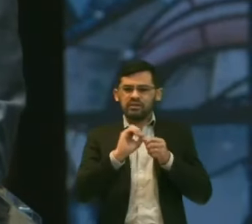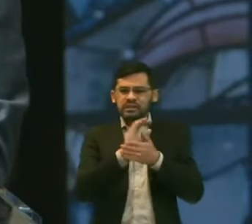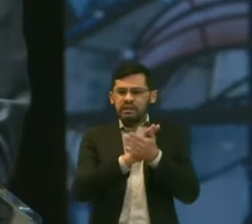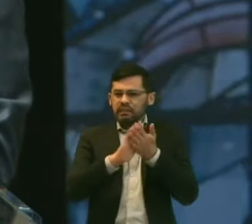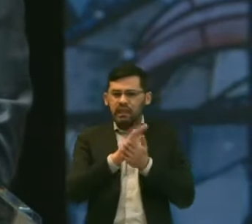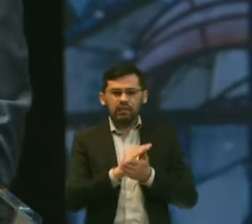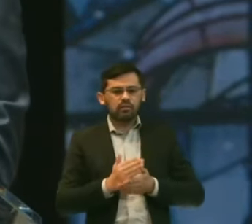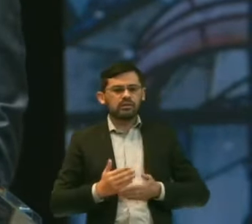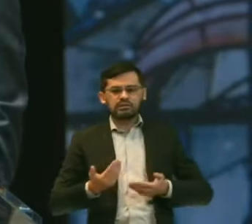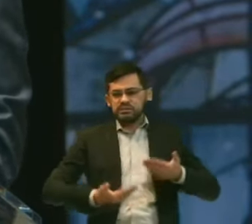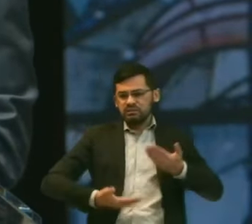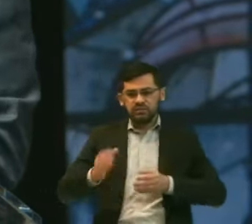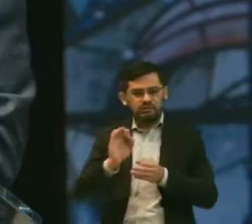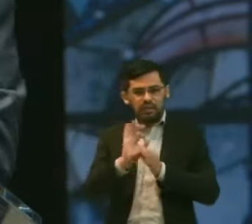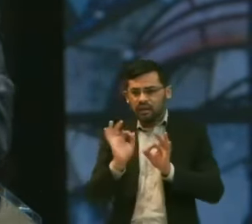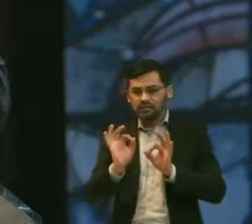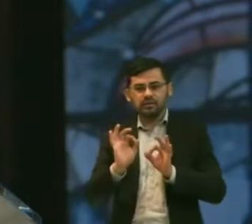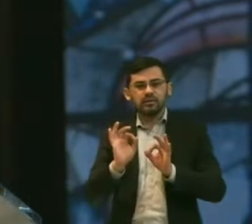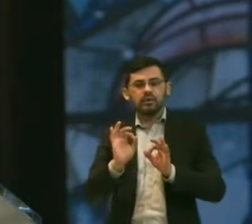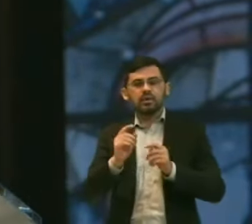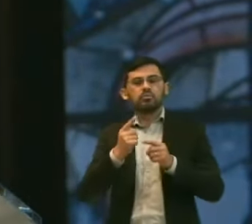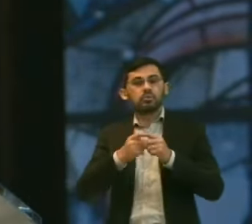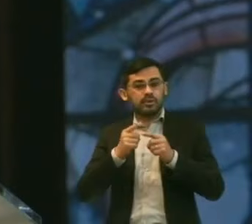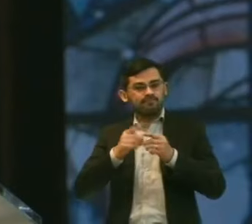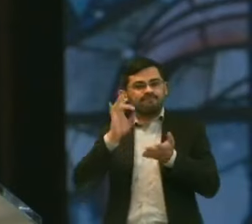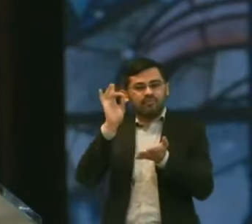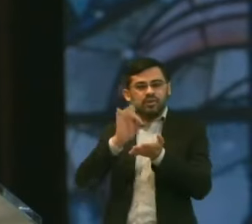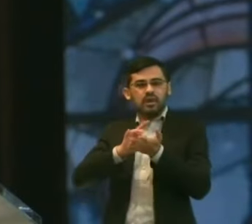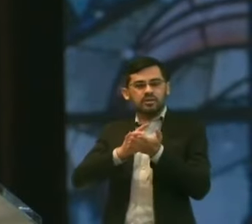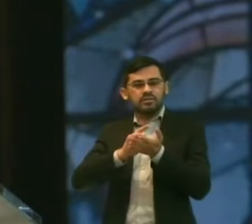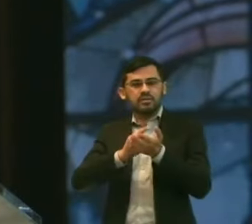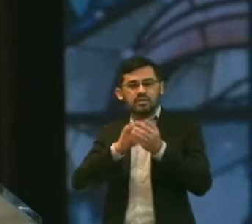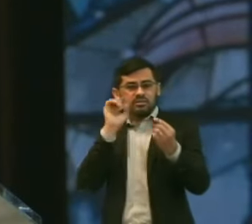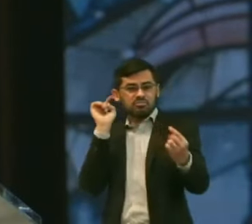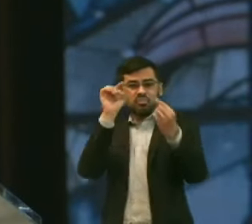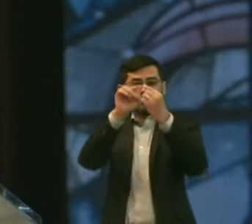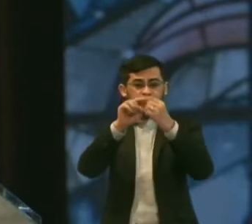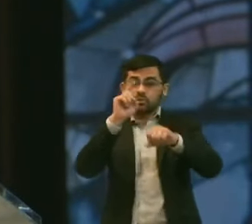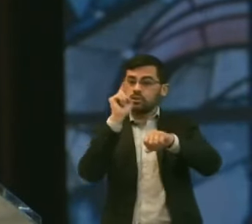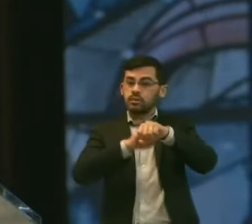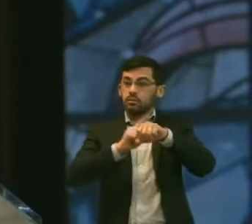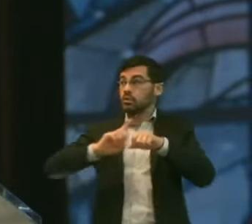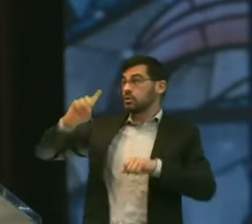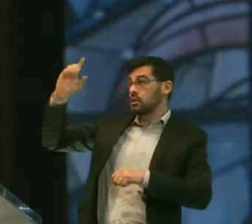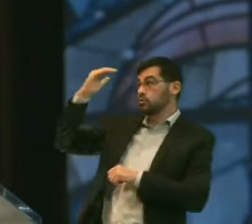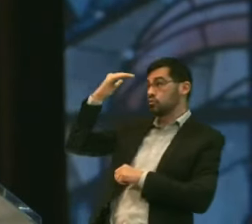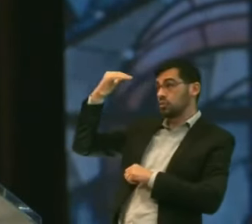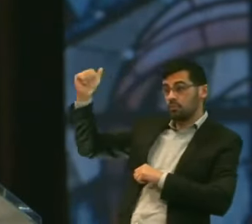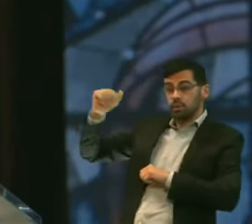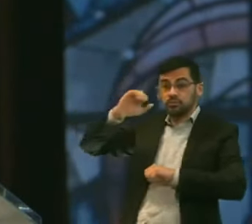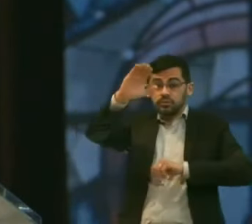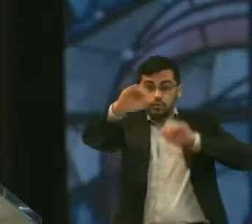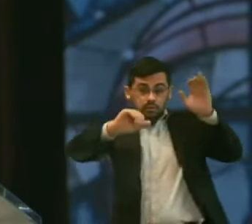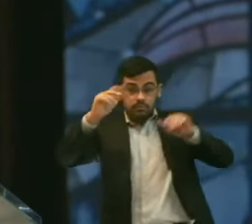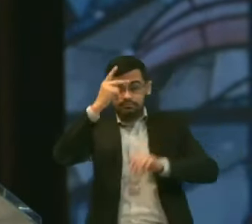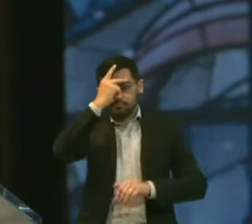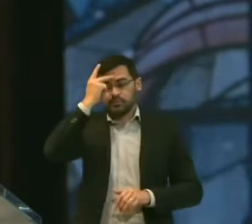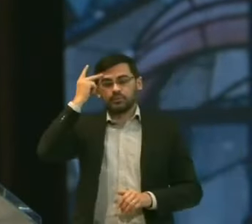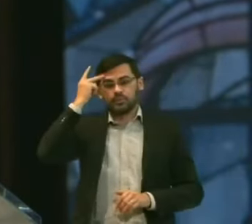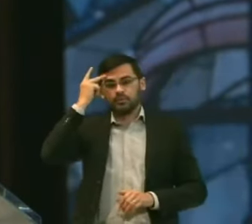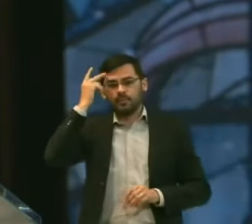discipular e liderar Porque foi pra isso e pra esse tempo que o Senhor estava nos chamando e tem nos chamado